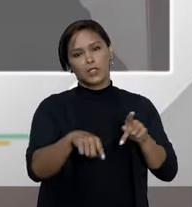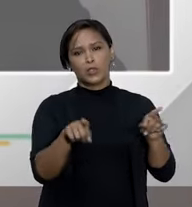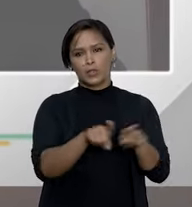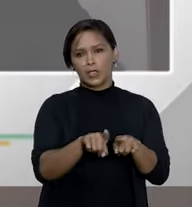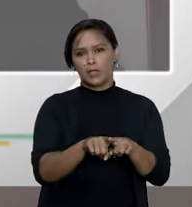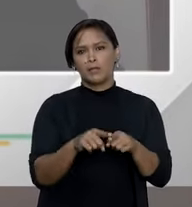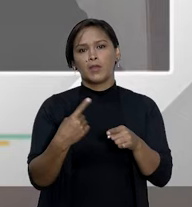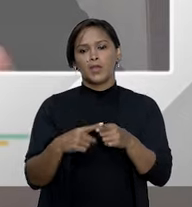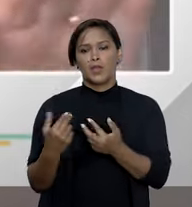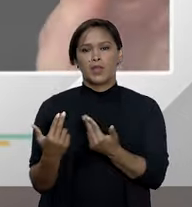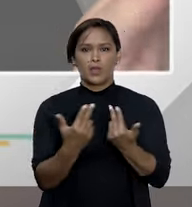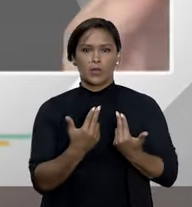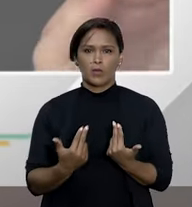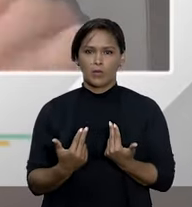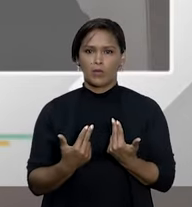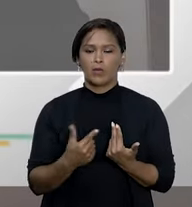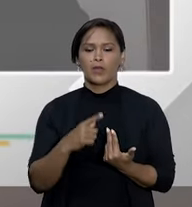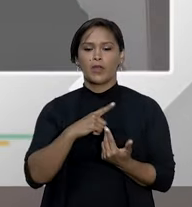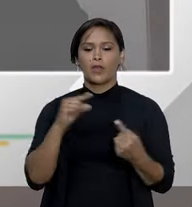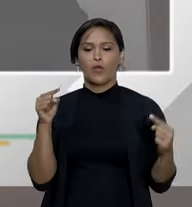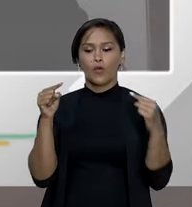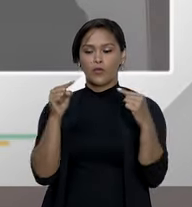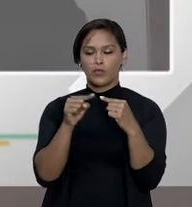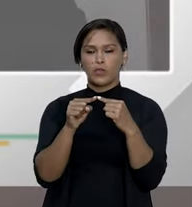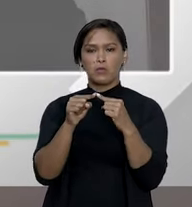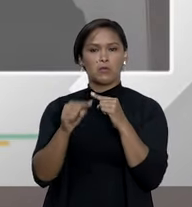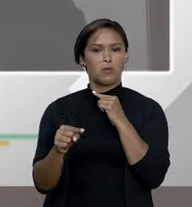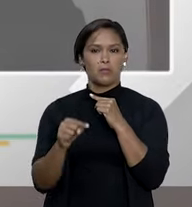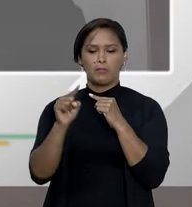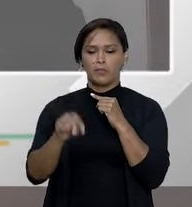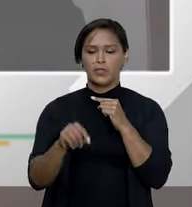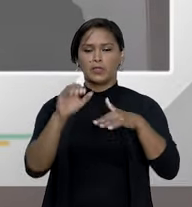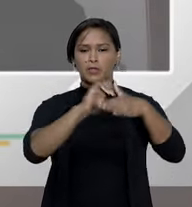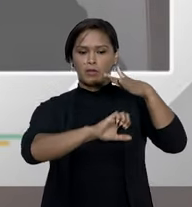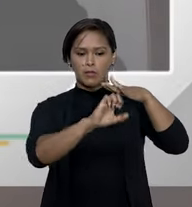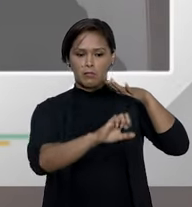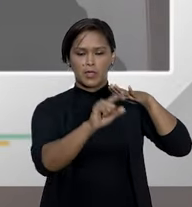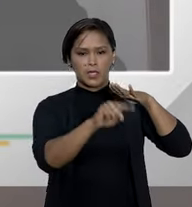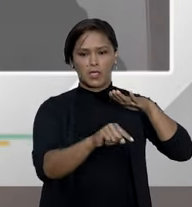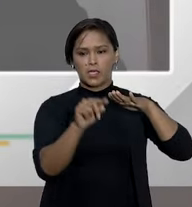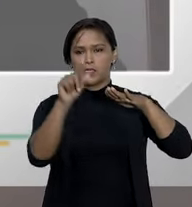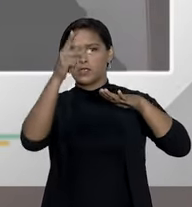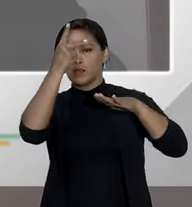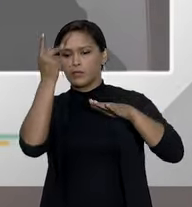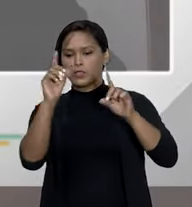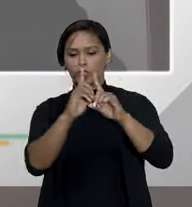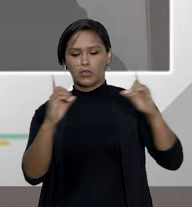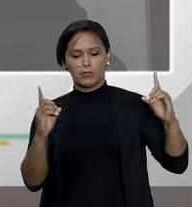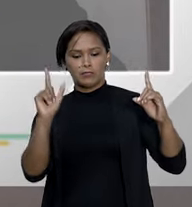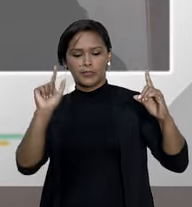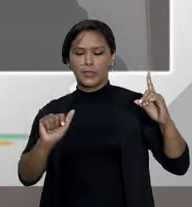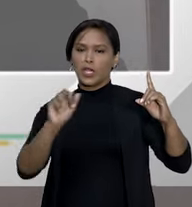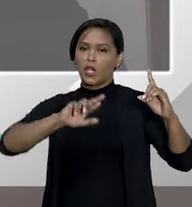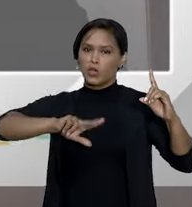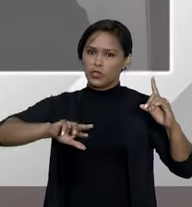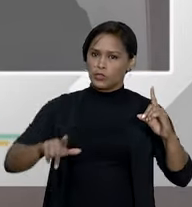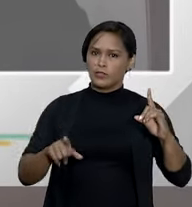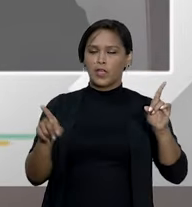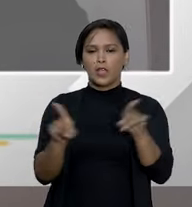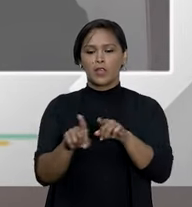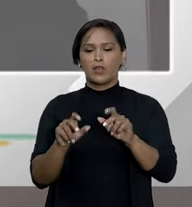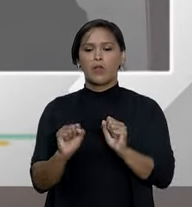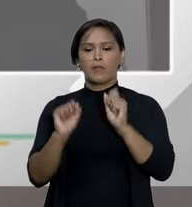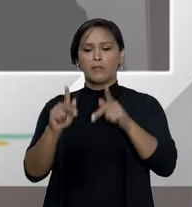razão de ser a mesma, ele teve o vínculo rompido com o empregador, tanto o empregado demitido quanto o